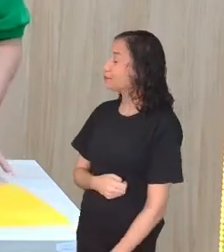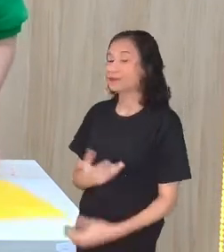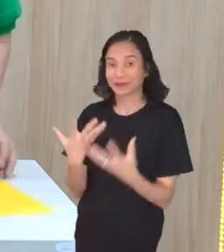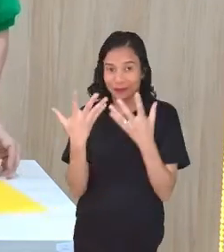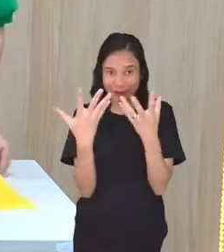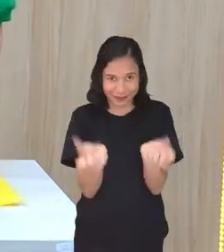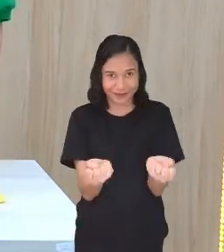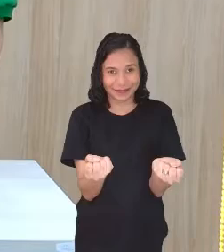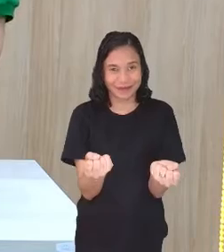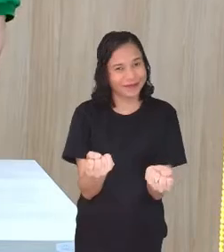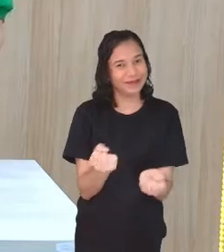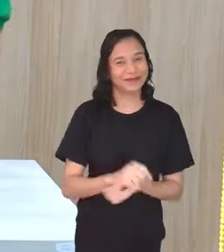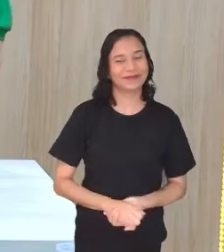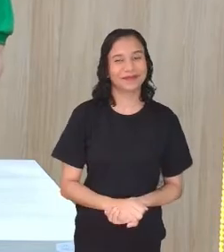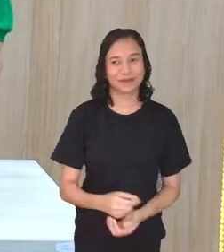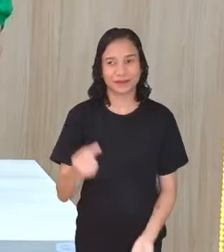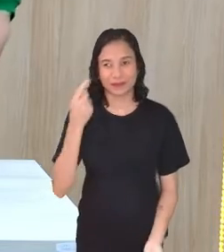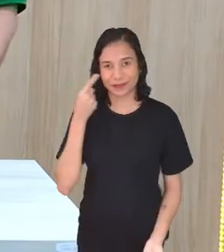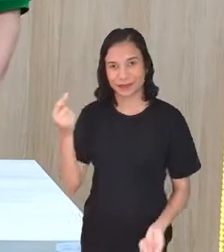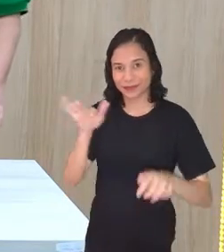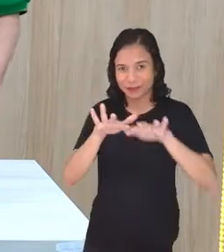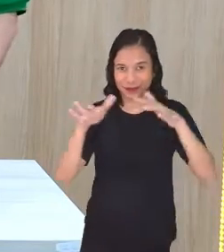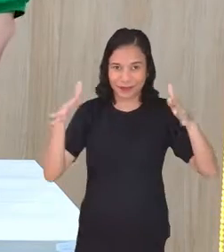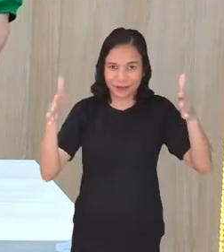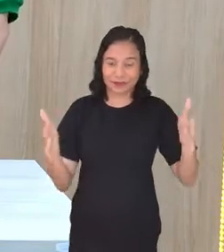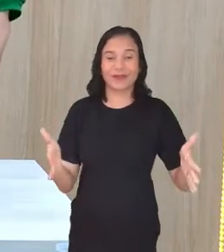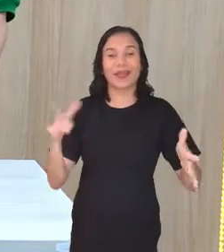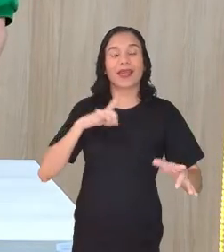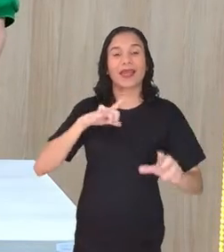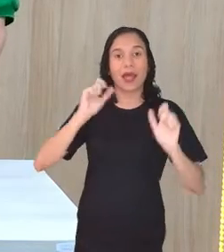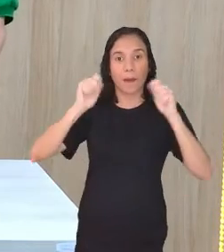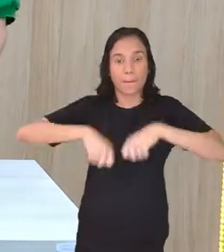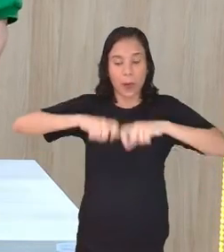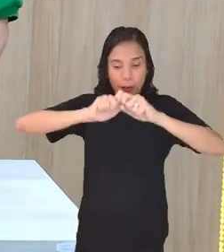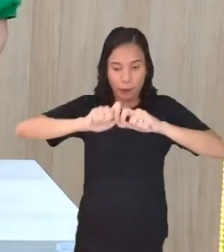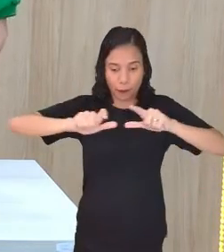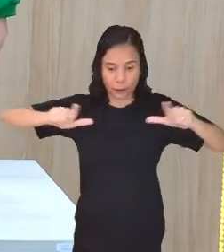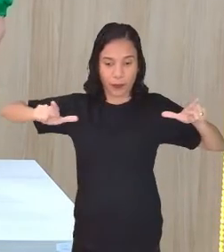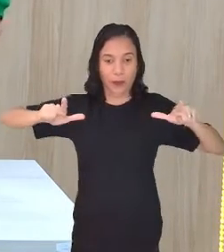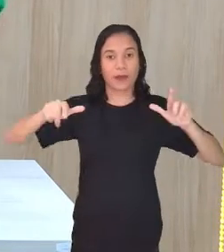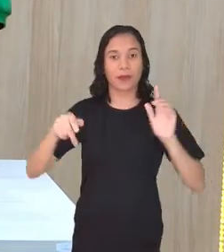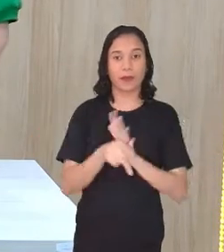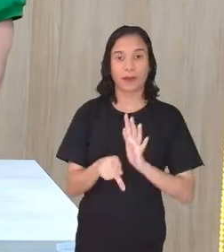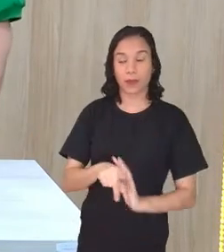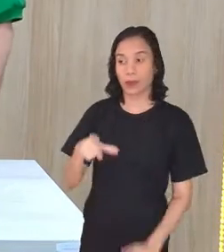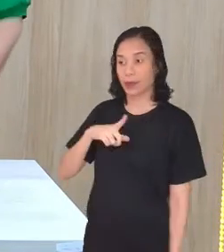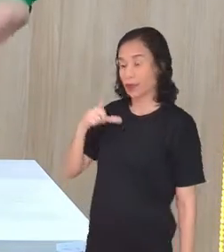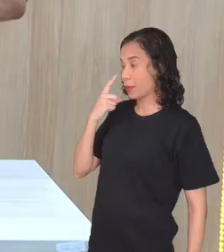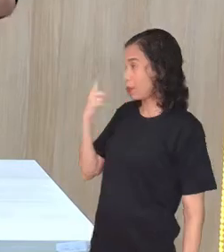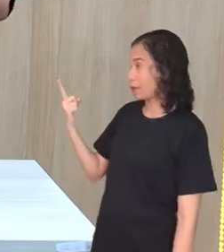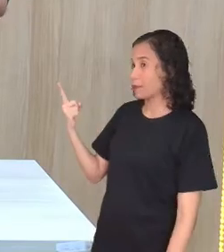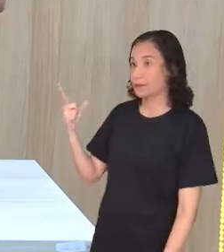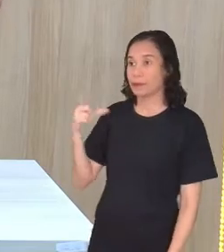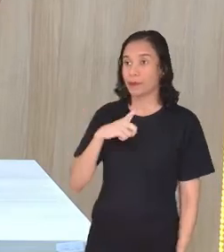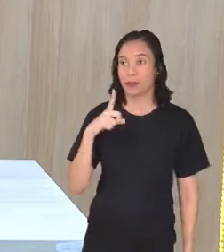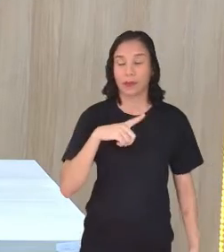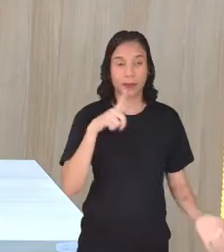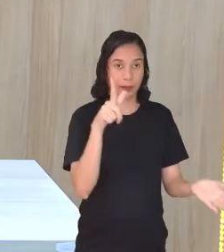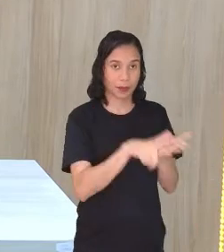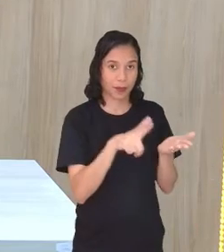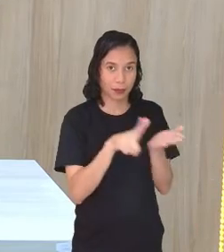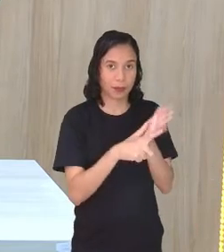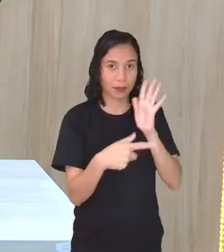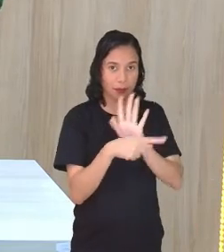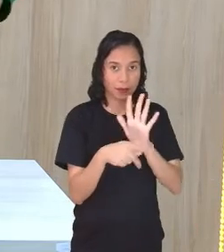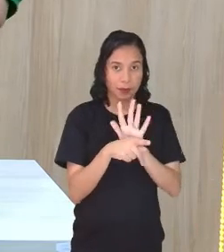Vamos lá, pessoal? Olhando aqui, tem como dar um zoom aqui? Aqui, o que é eu fiz? Peguei minha folha,